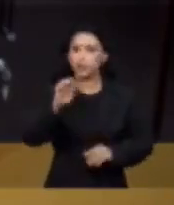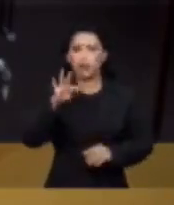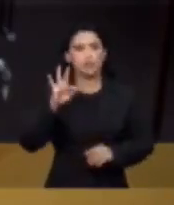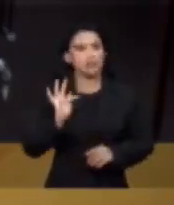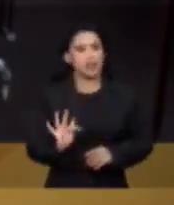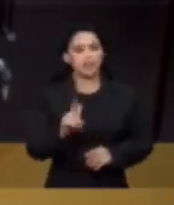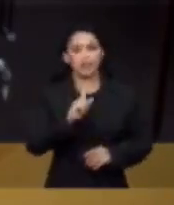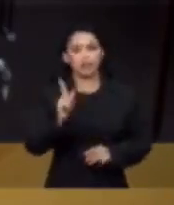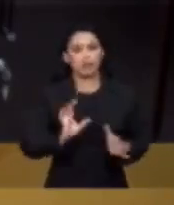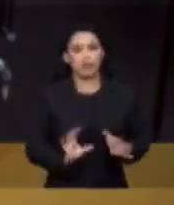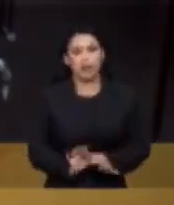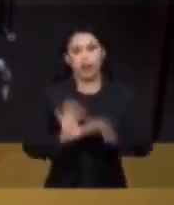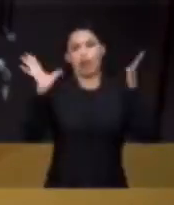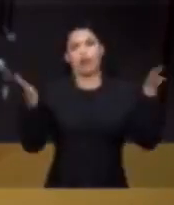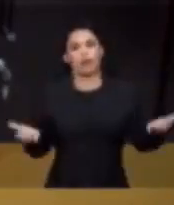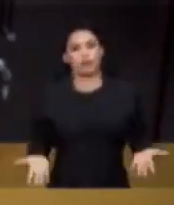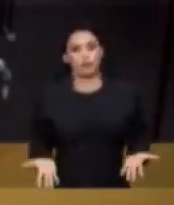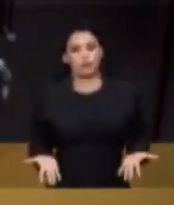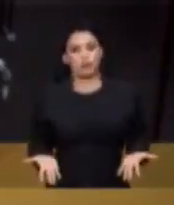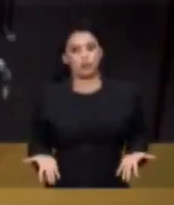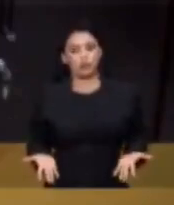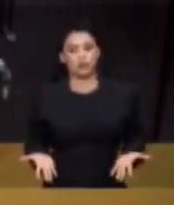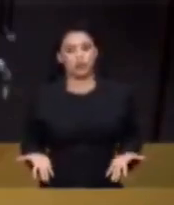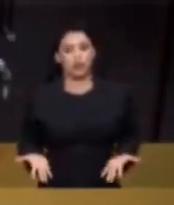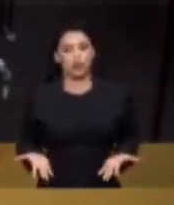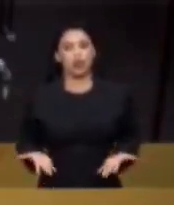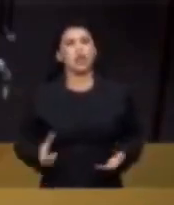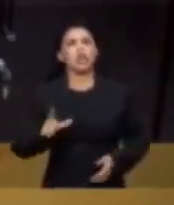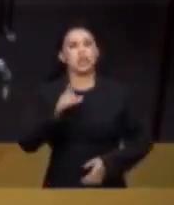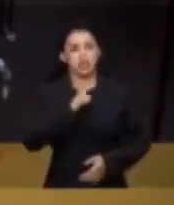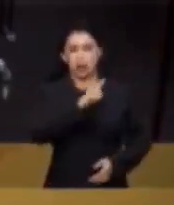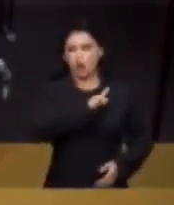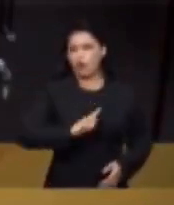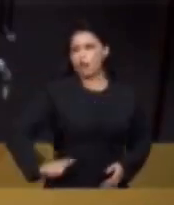cheque em branco a governadores e a prefeitos. Vamos lá! Obrigado.